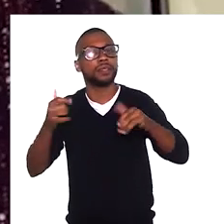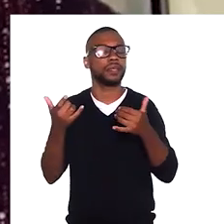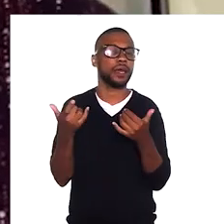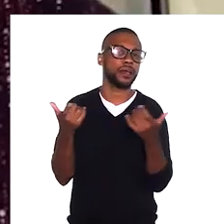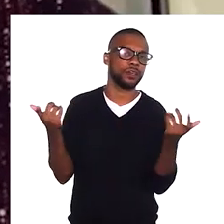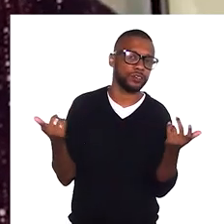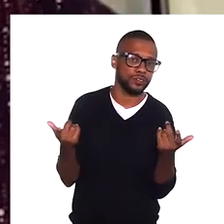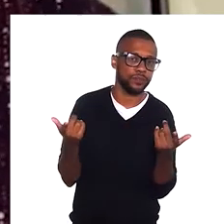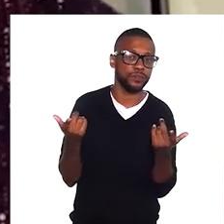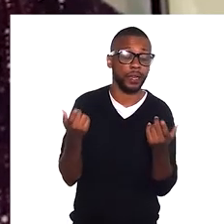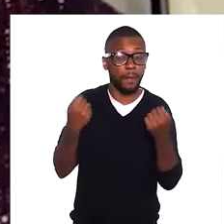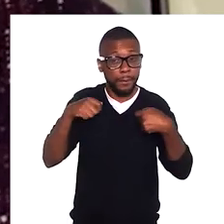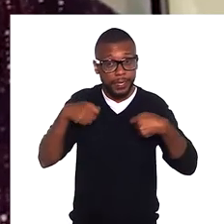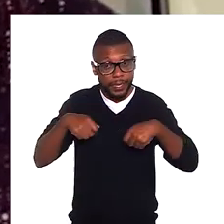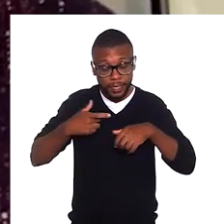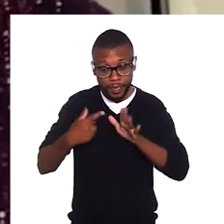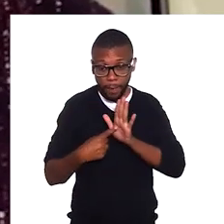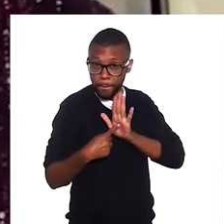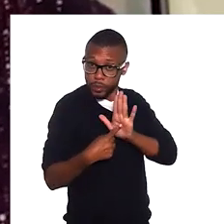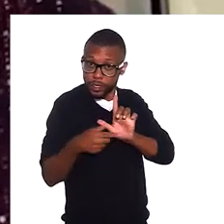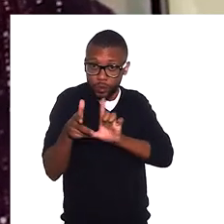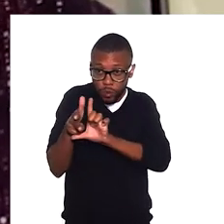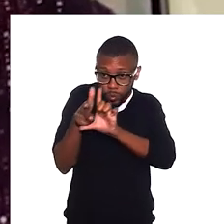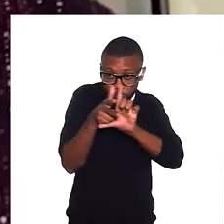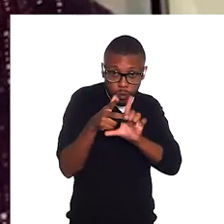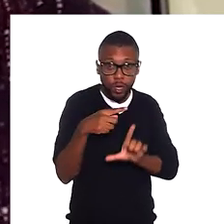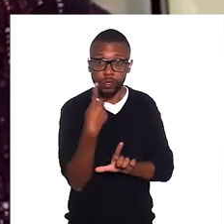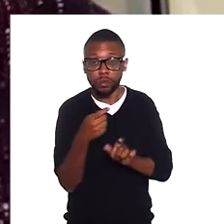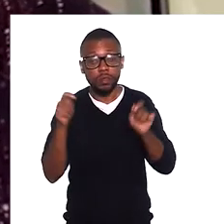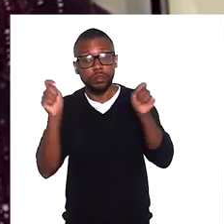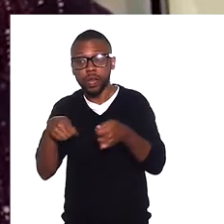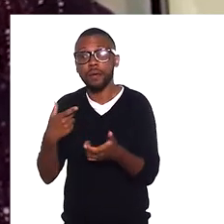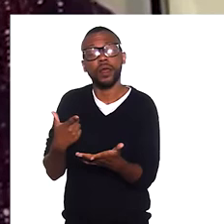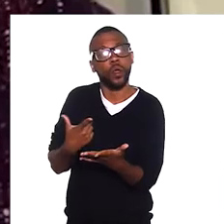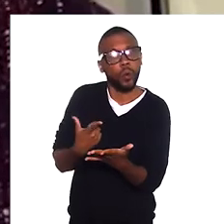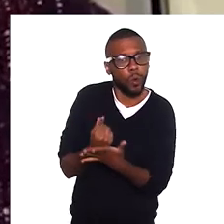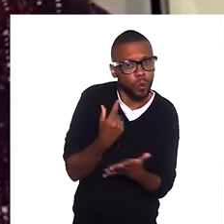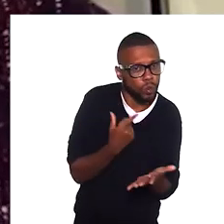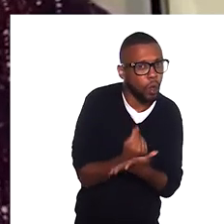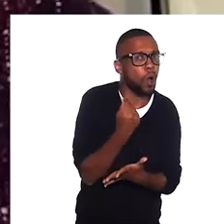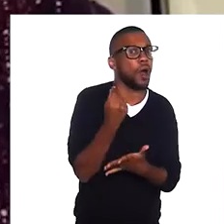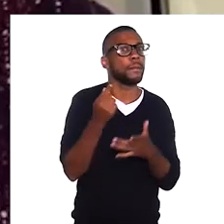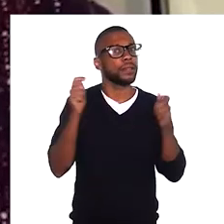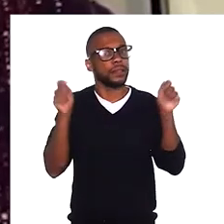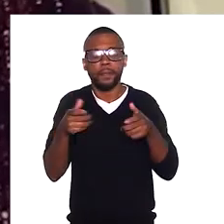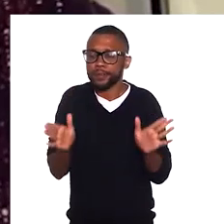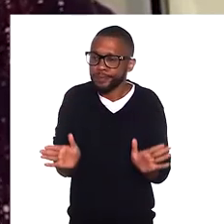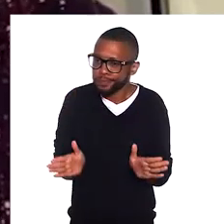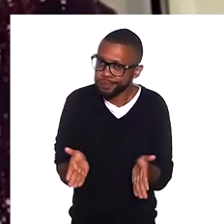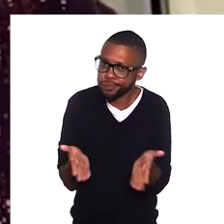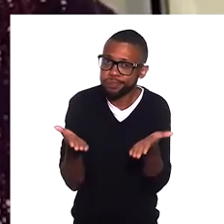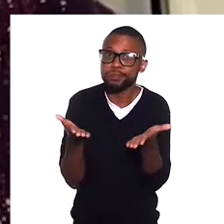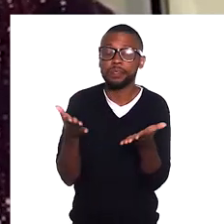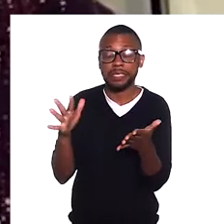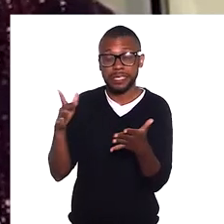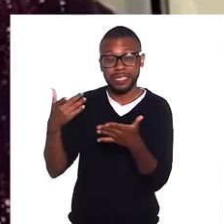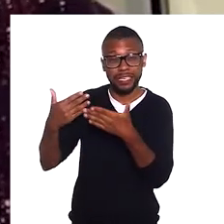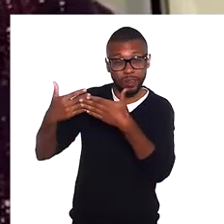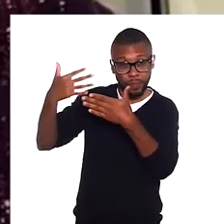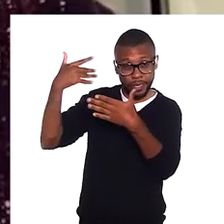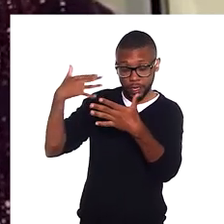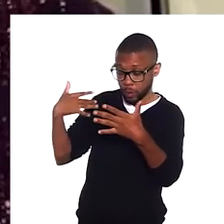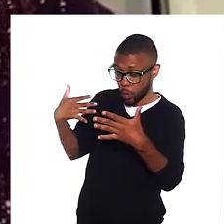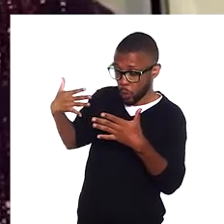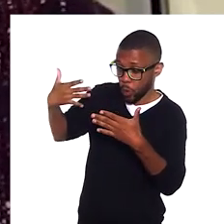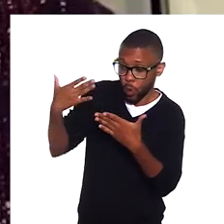nas peças publicitárias, que a gente precisa estar na mídia, que a gente é consumidor, que a gente tem a dizer, que a gente tem a comentar. E, de lá